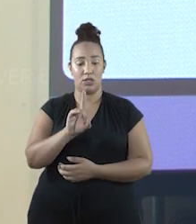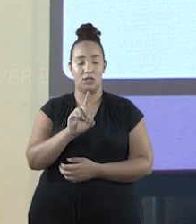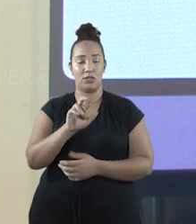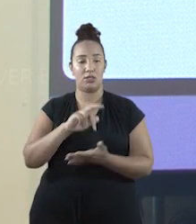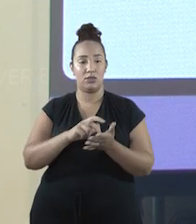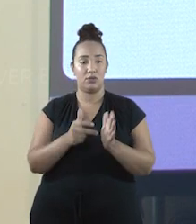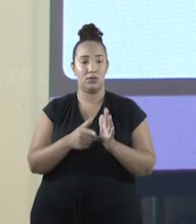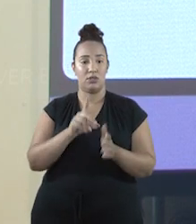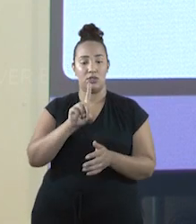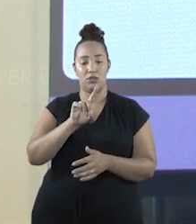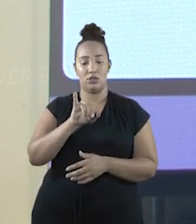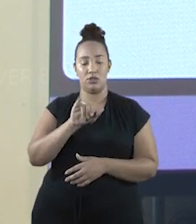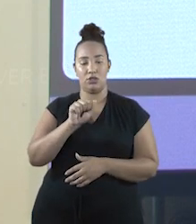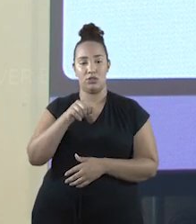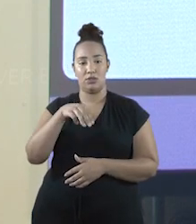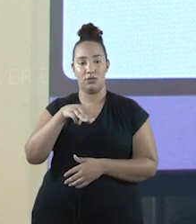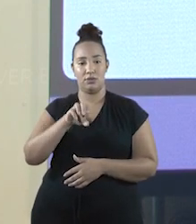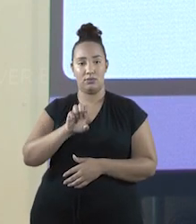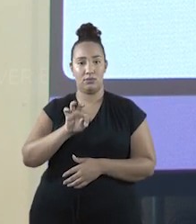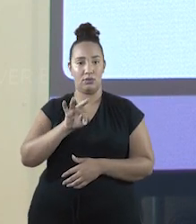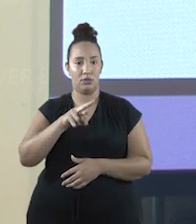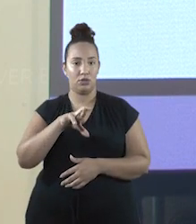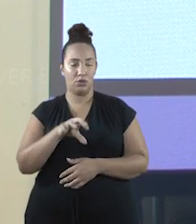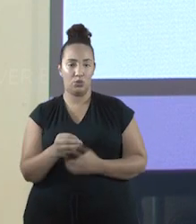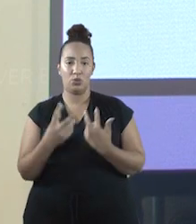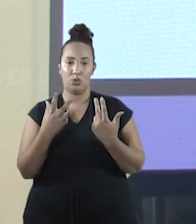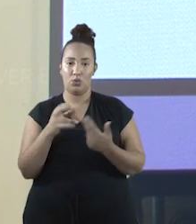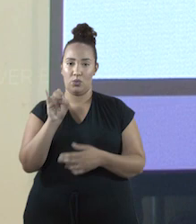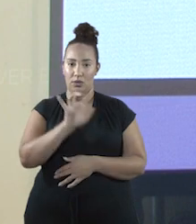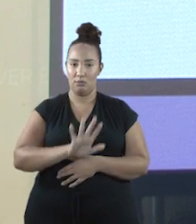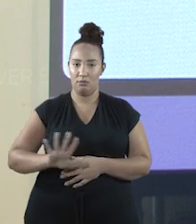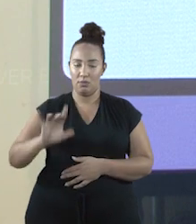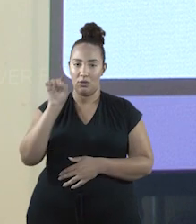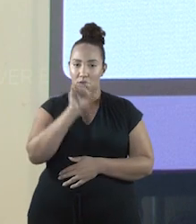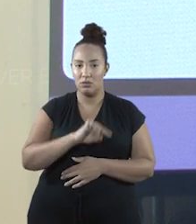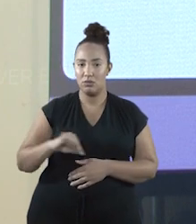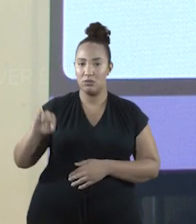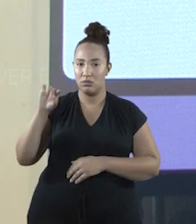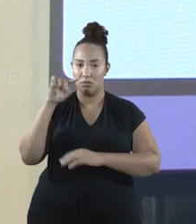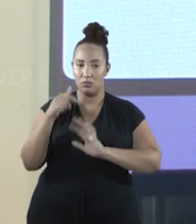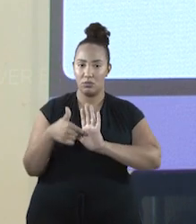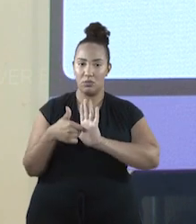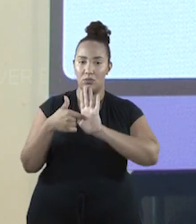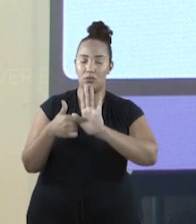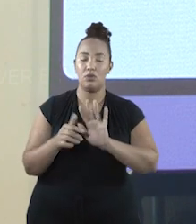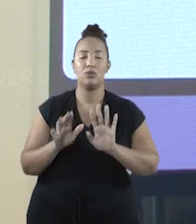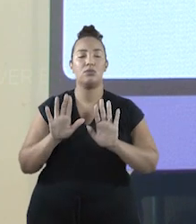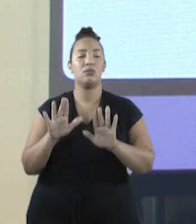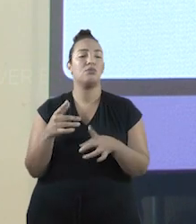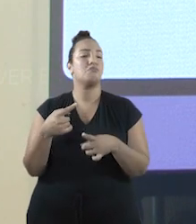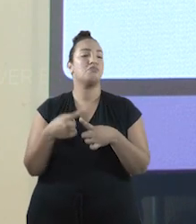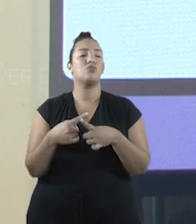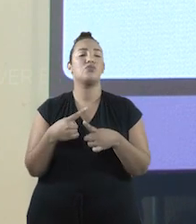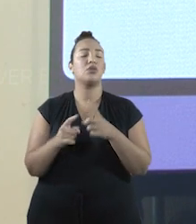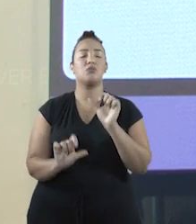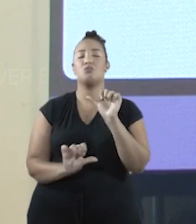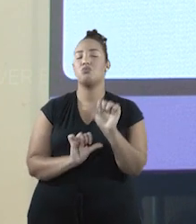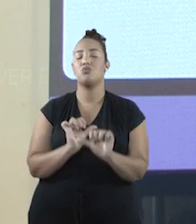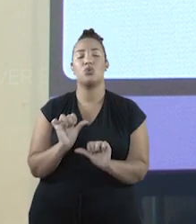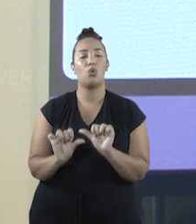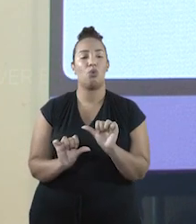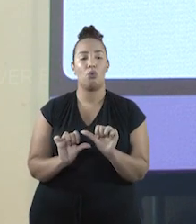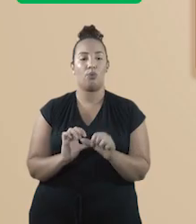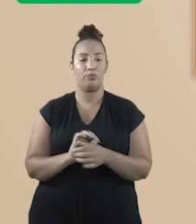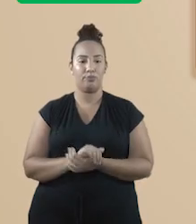representada nos dois círculos que estão aqui na tela. Mas, por que a fórmula mudou tanto